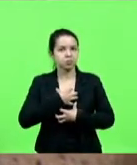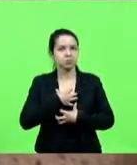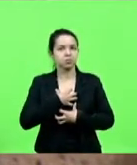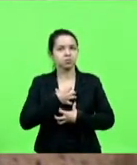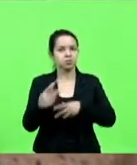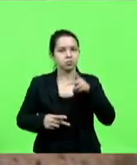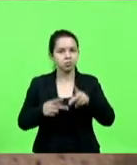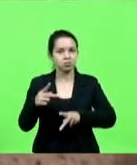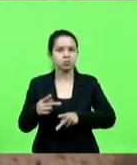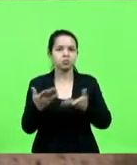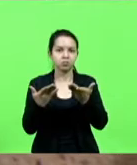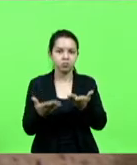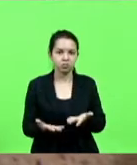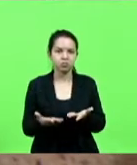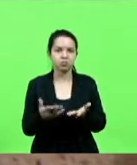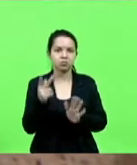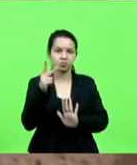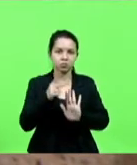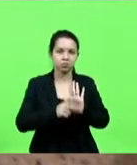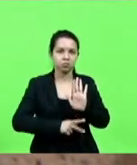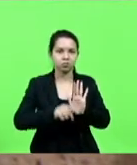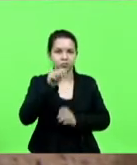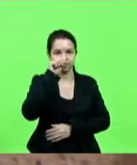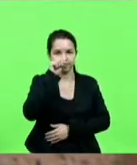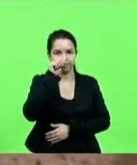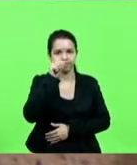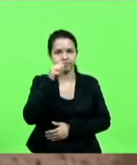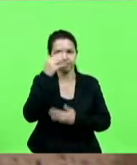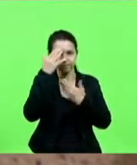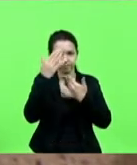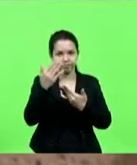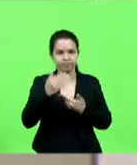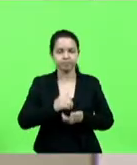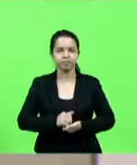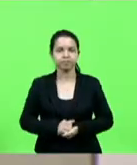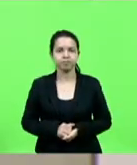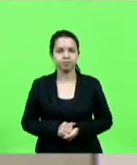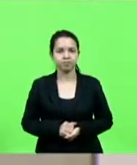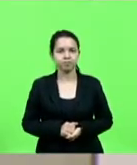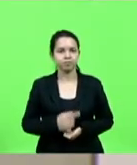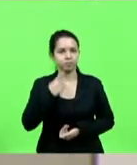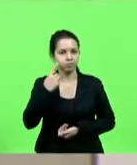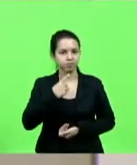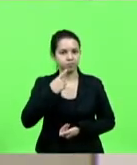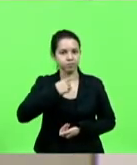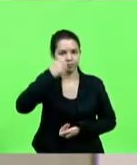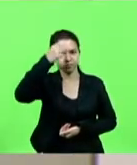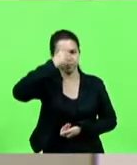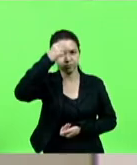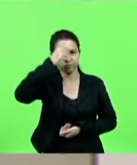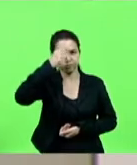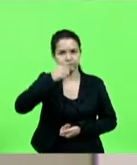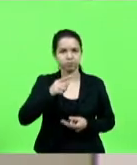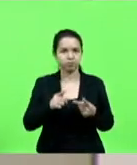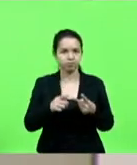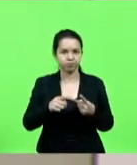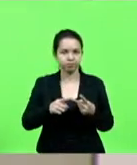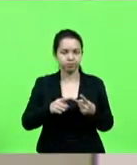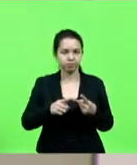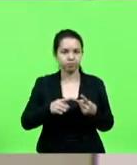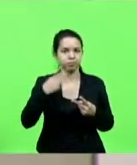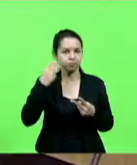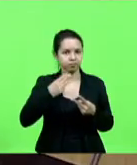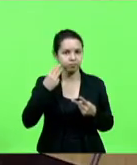do deputado João Amin. É isso aí, obrigado. Com a palavra, deputado Maurício Cudilac, na sequência, deputado Márcio Machado.